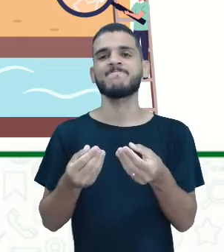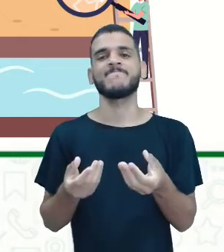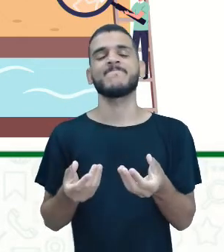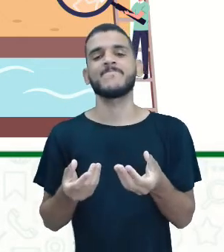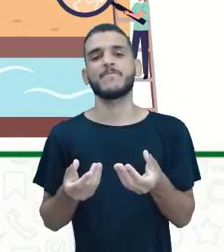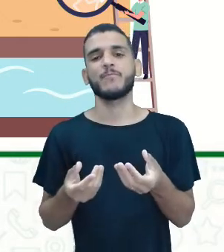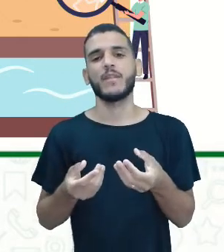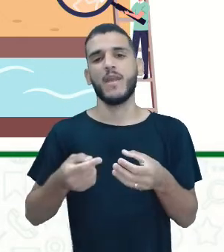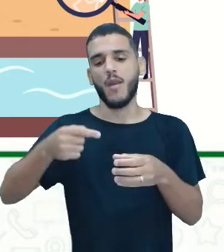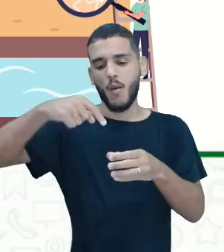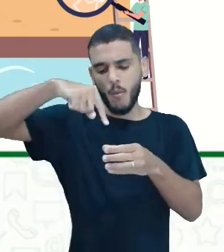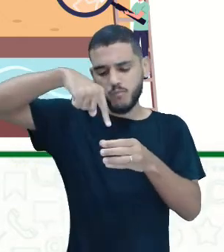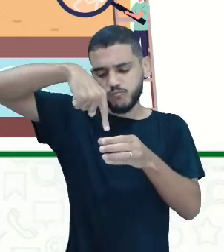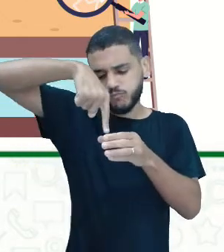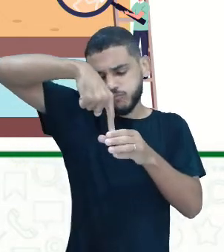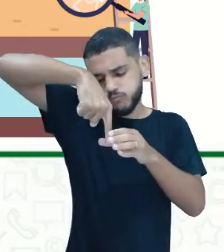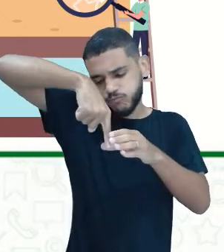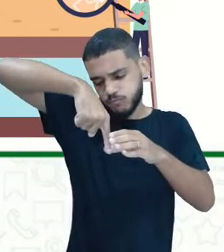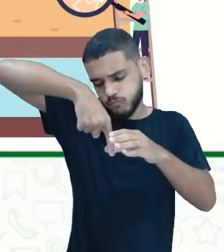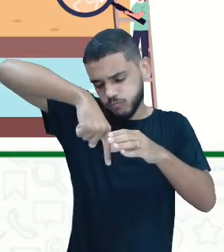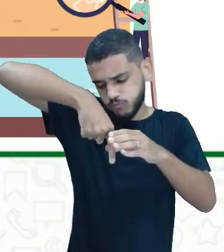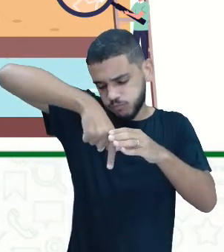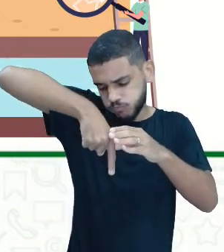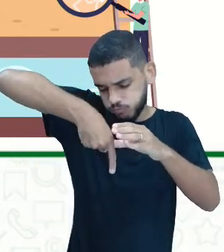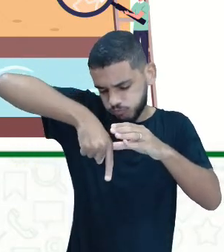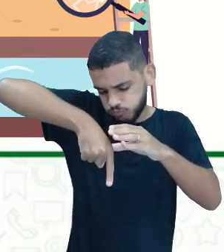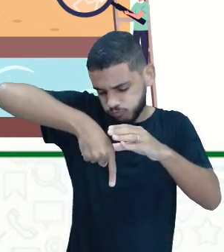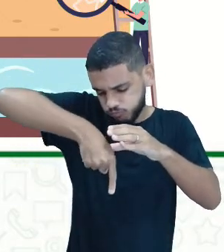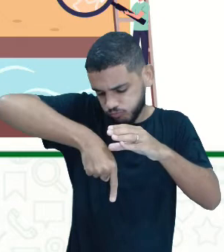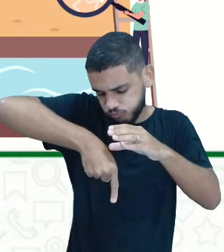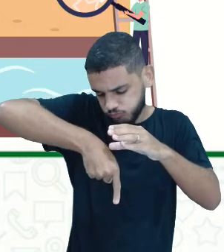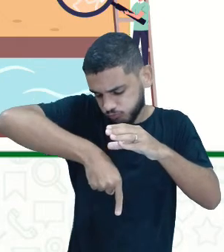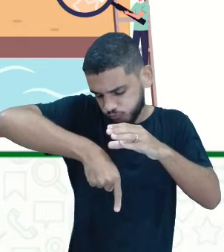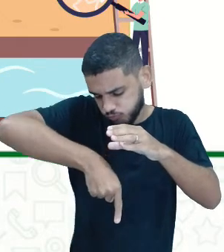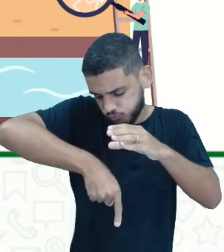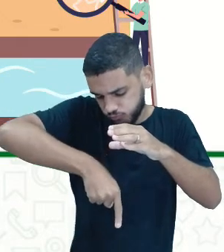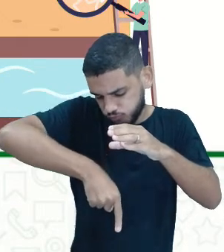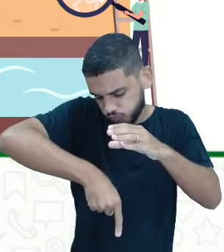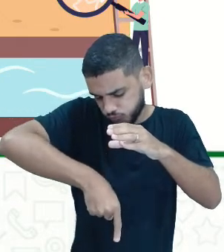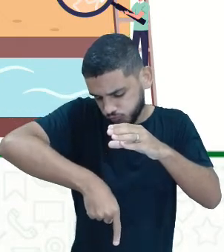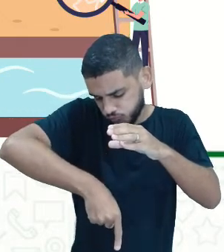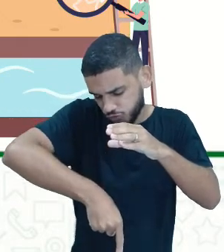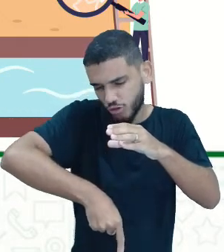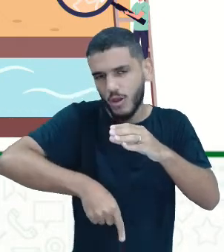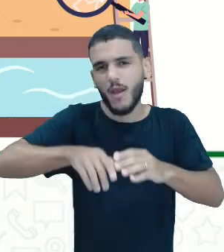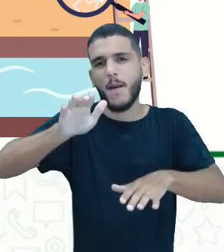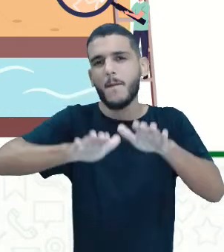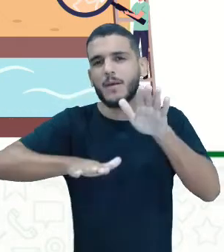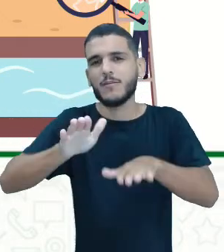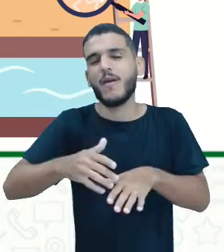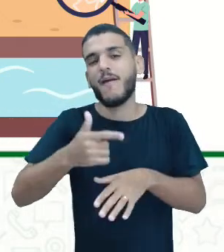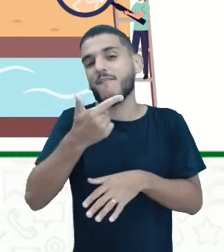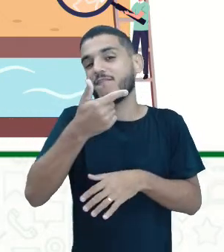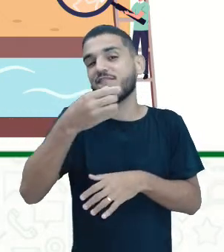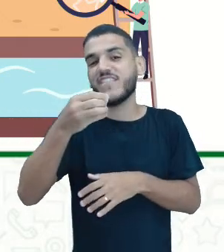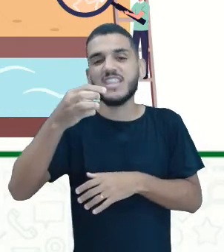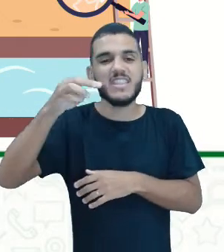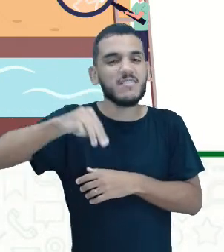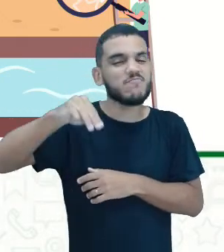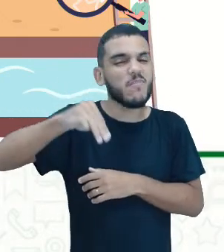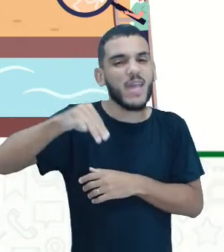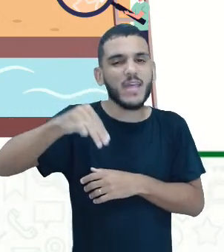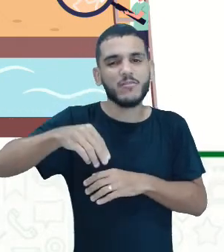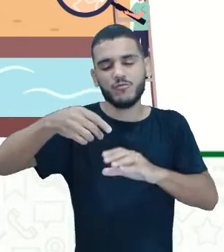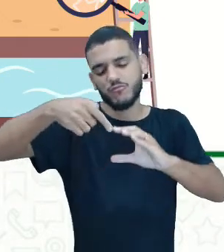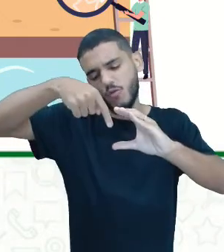uma profundidade muito maior do que 20 metros, tá certo? Porque geralmente 20 metros ainda é água de chuva. E essa água de